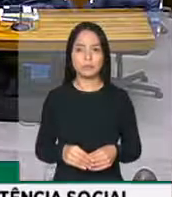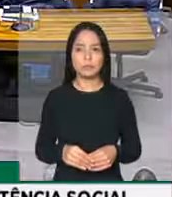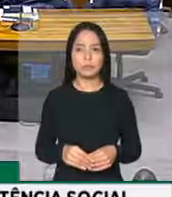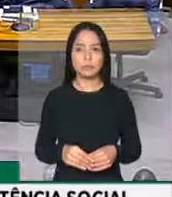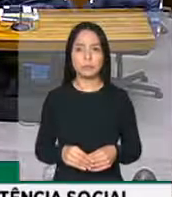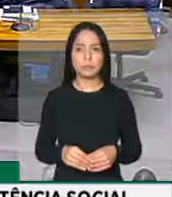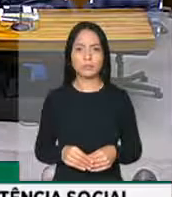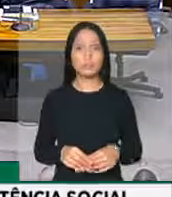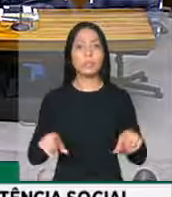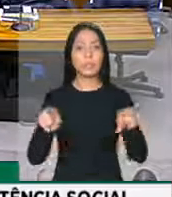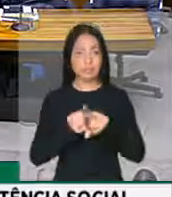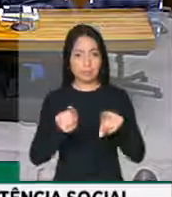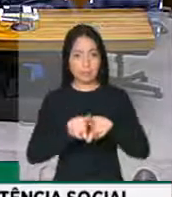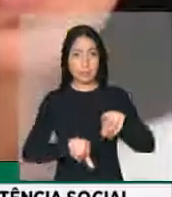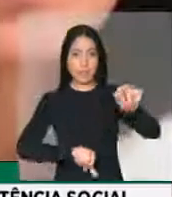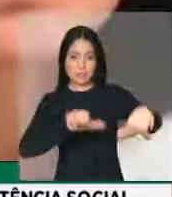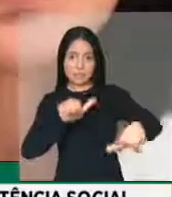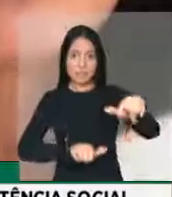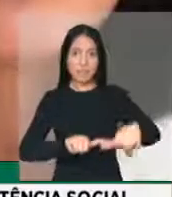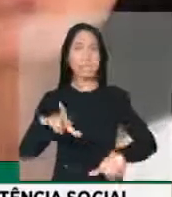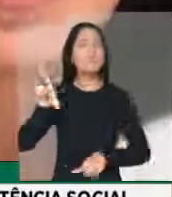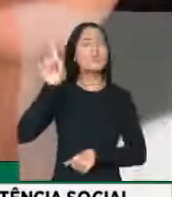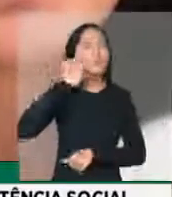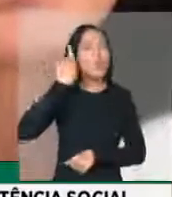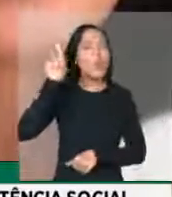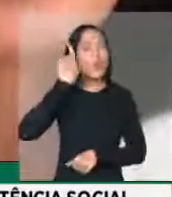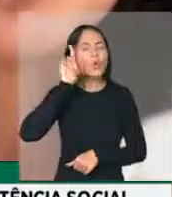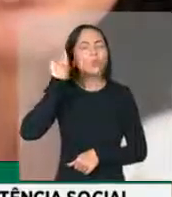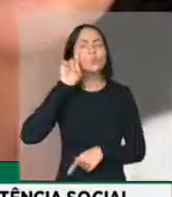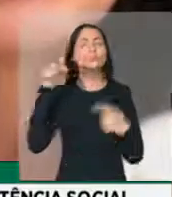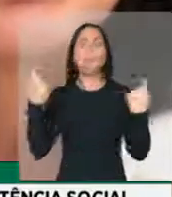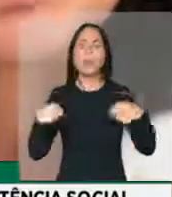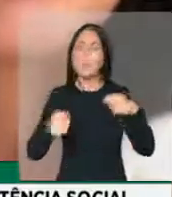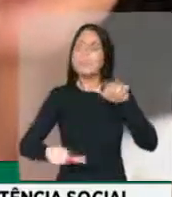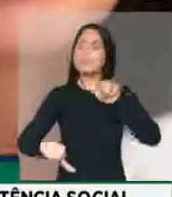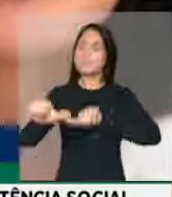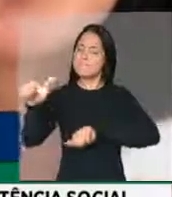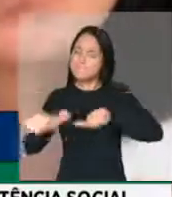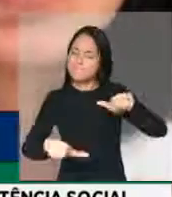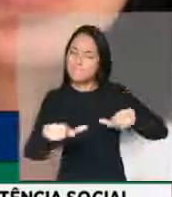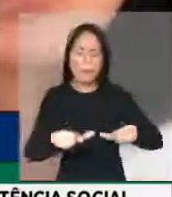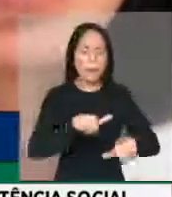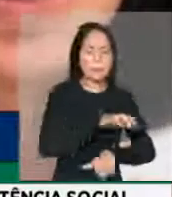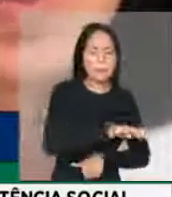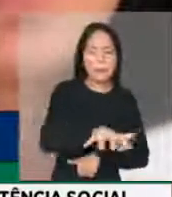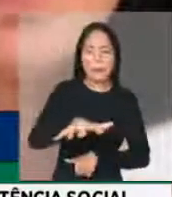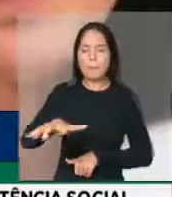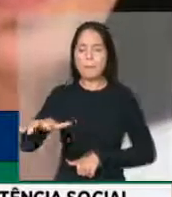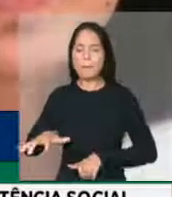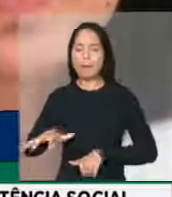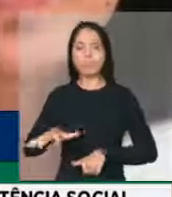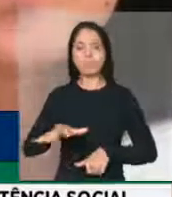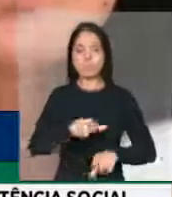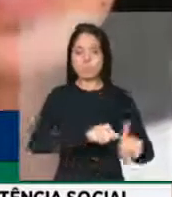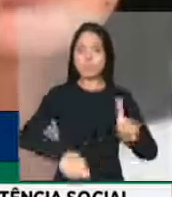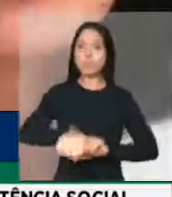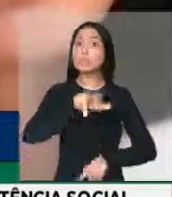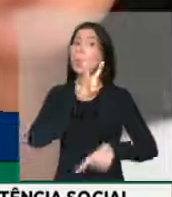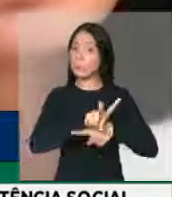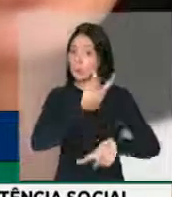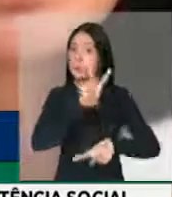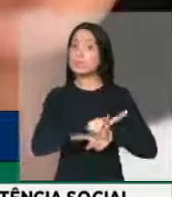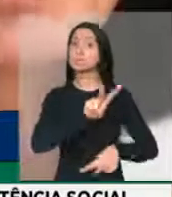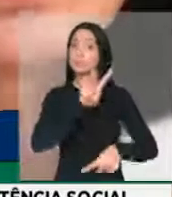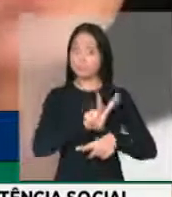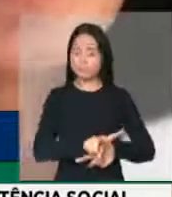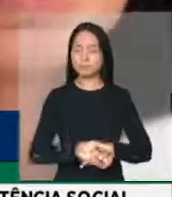Ademais, as avaliações devem ser cotidianas para que os arranjos locais possam atingir mais prontamente os objetivos de proteção social, assim